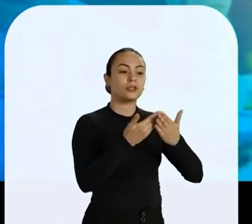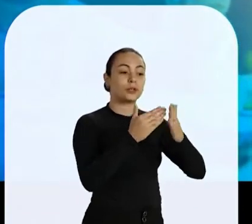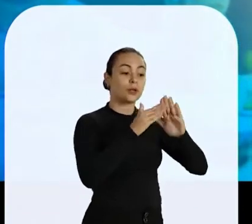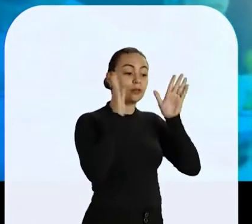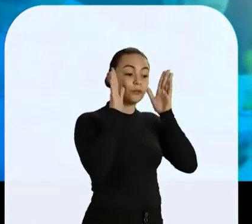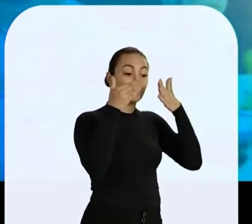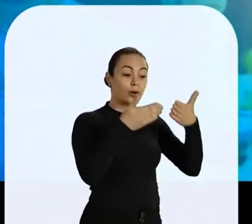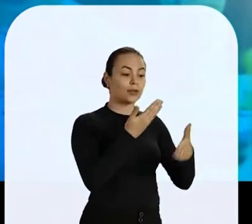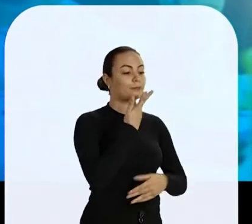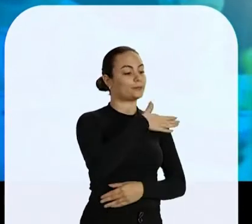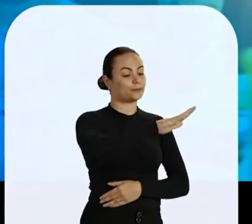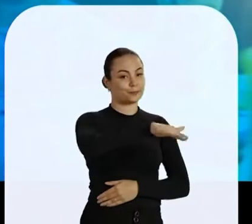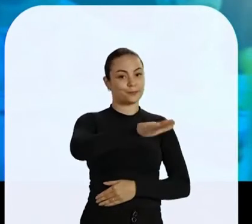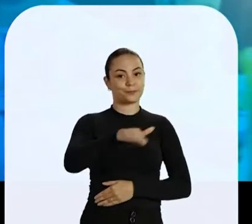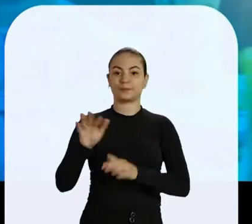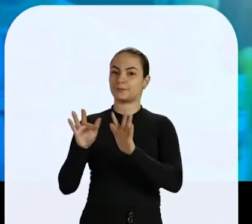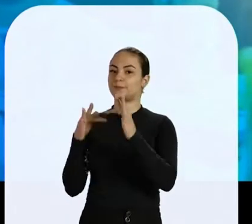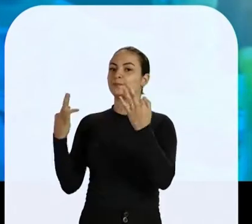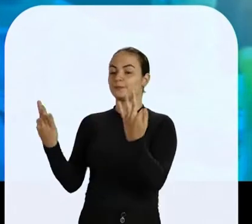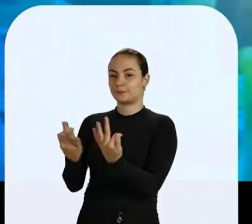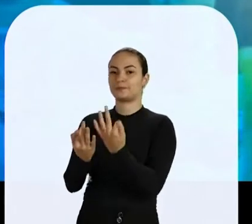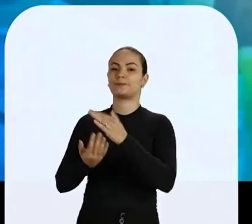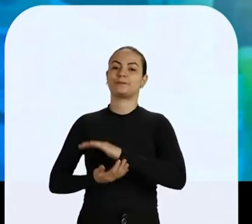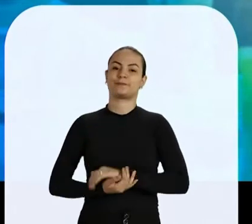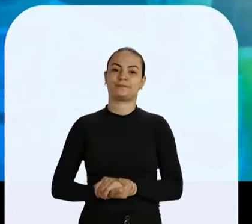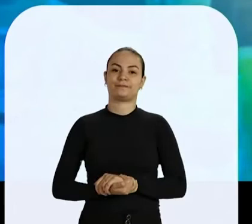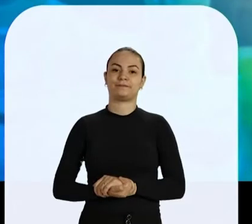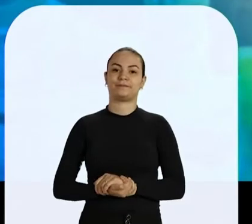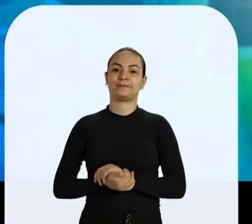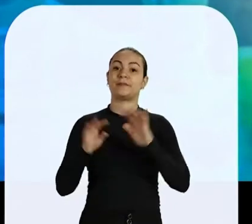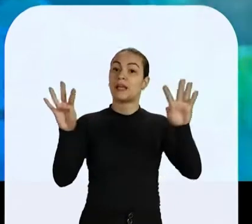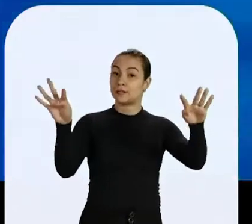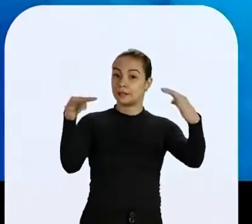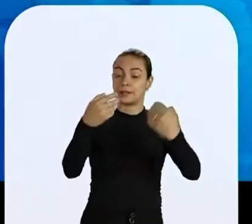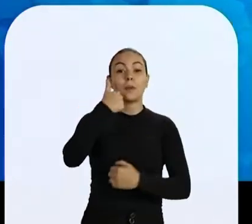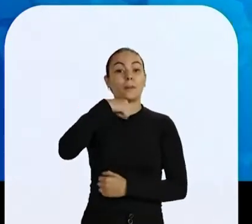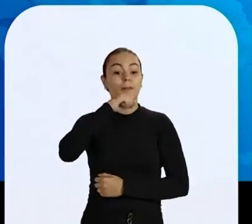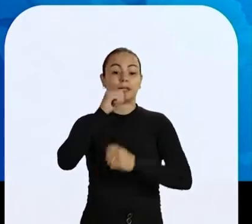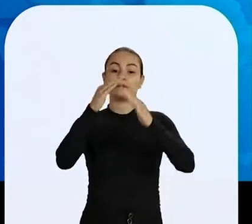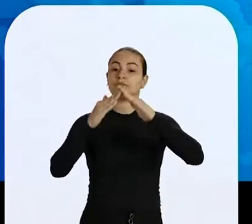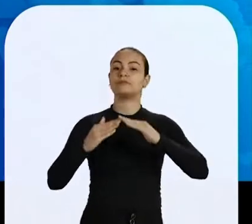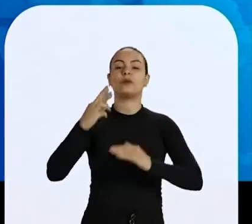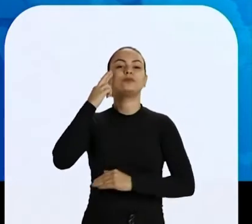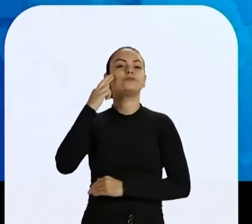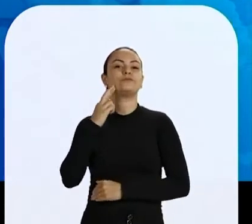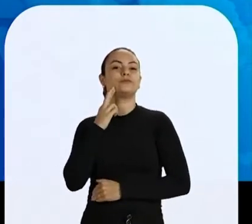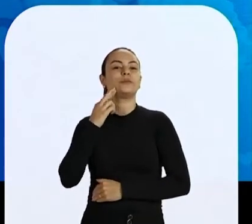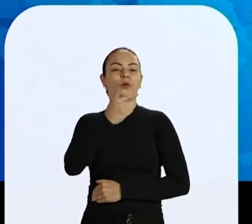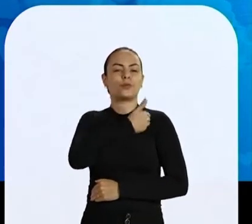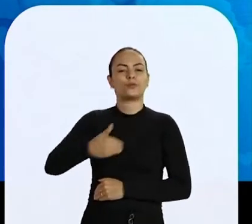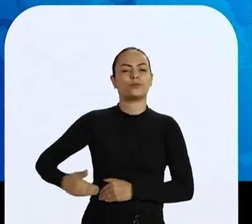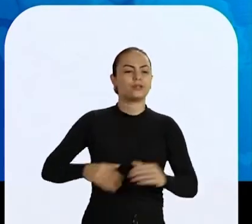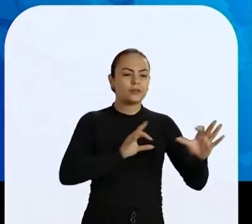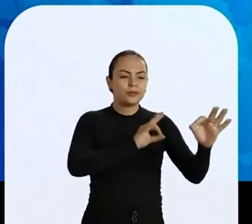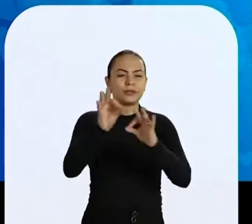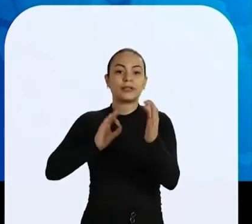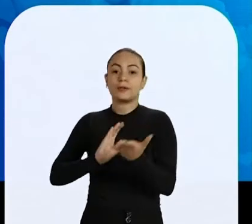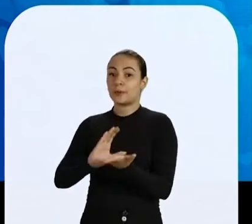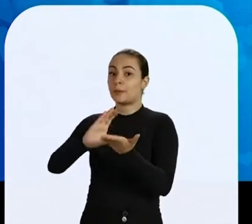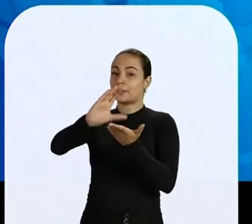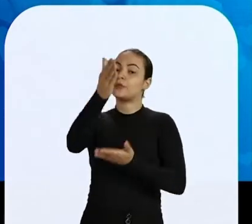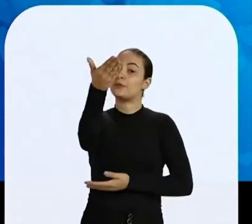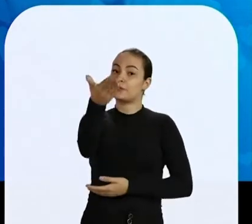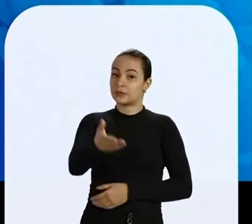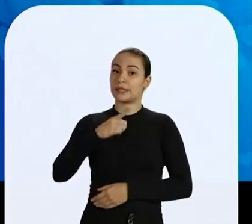e dando uma atenção especial às crianças e suas famílias. Mães de Rondônia. O governo vai estudar o apoio financeiro